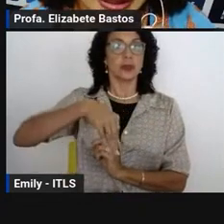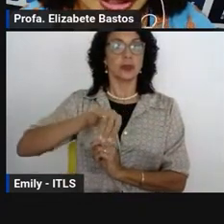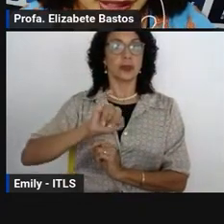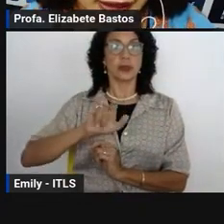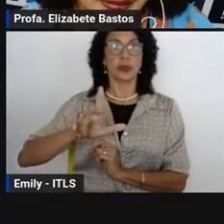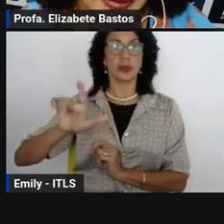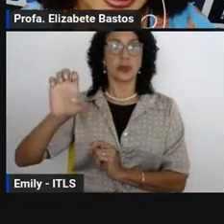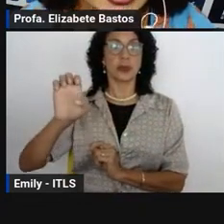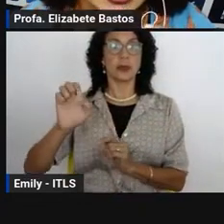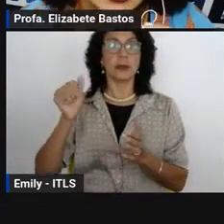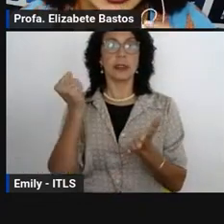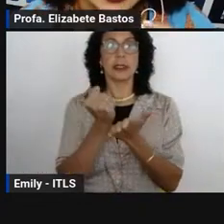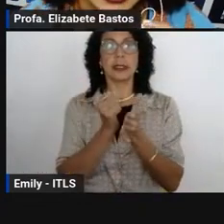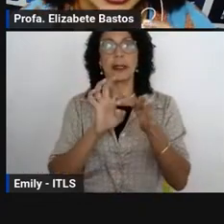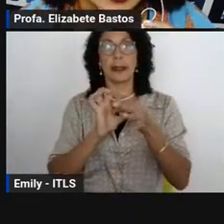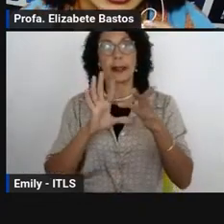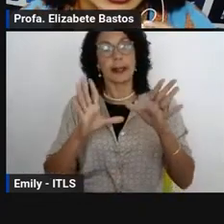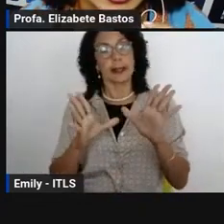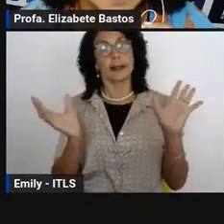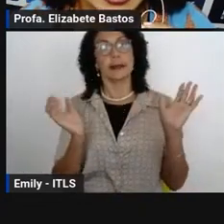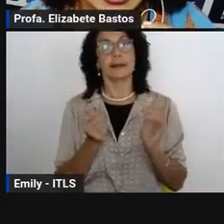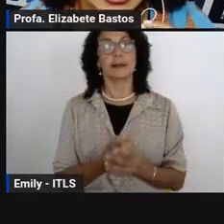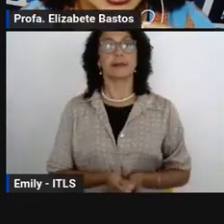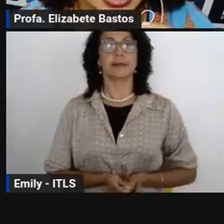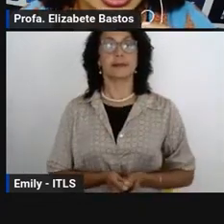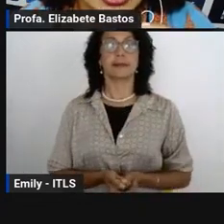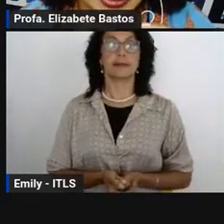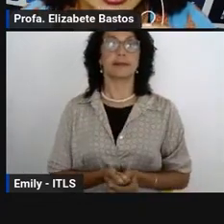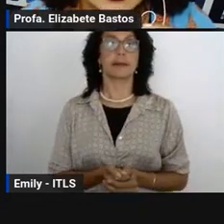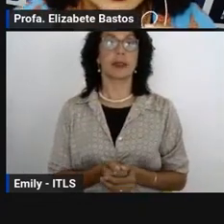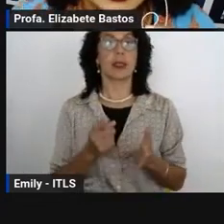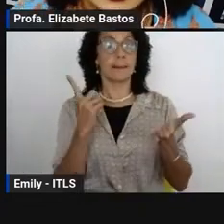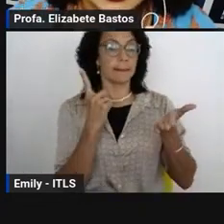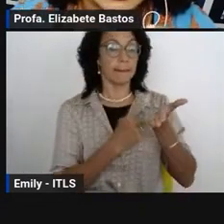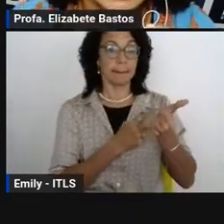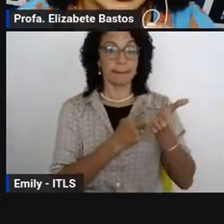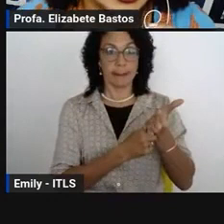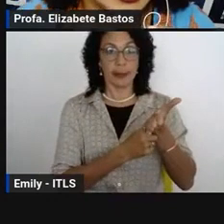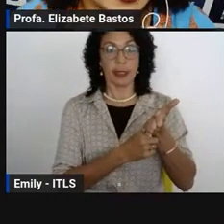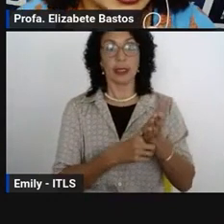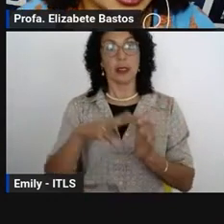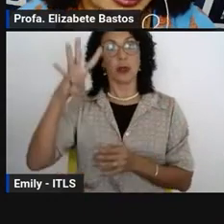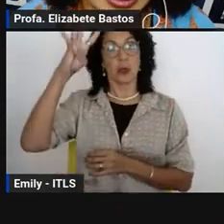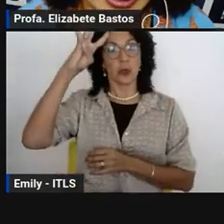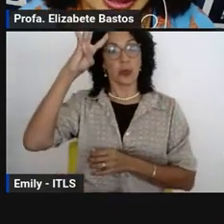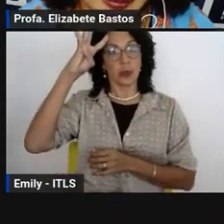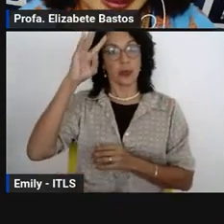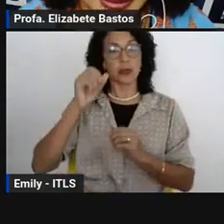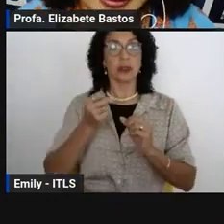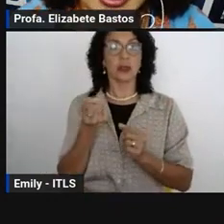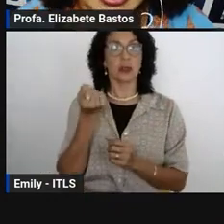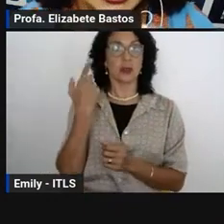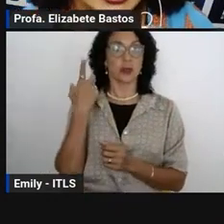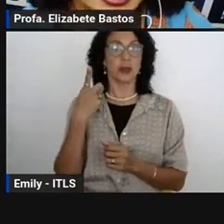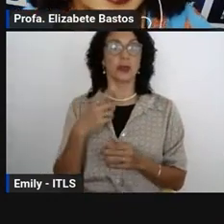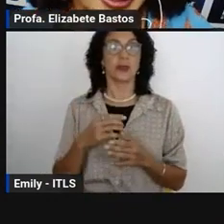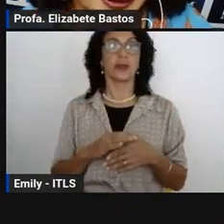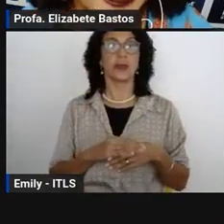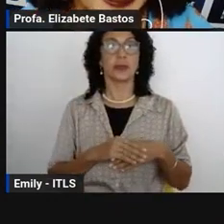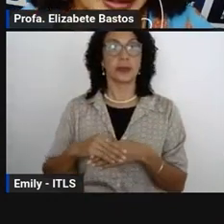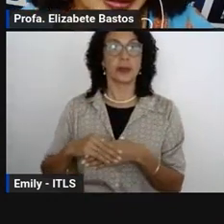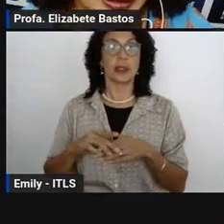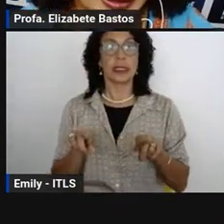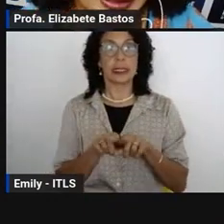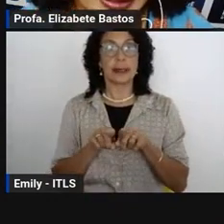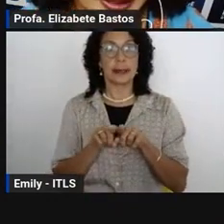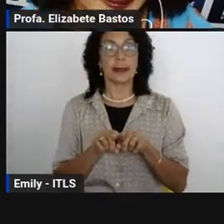está de atestado, mas eu e Cláudia estamos aqui. É só agendar que nós atenderemos para dúvidas, encaminhamentos e também